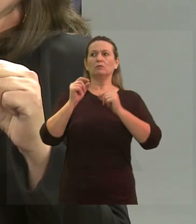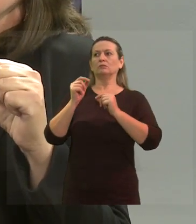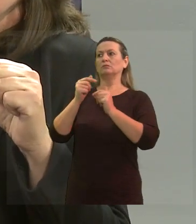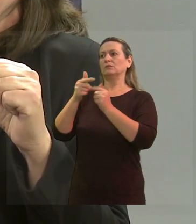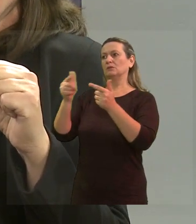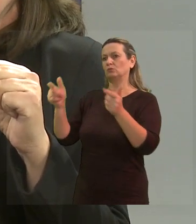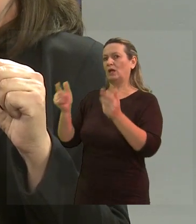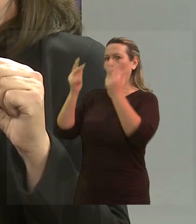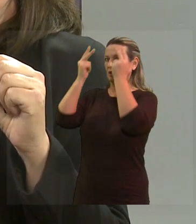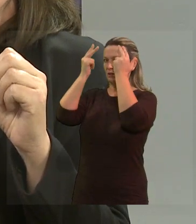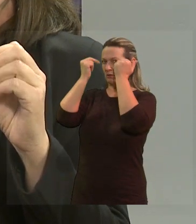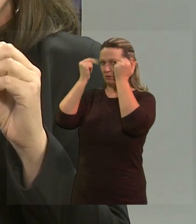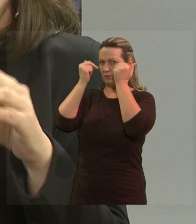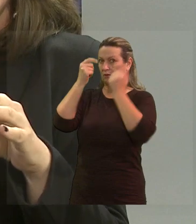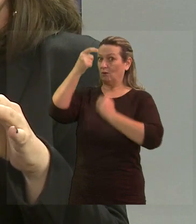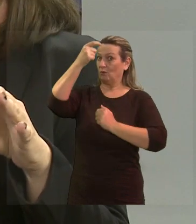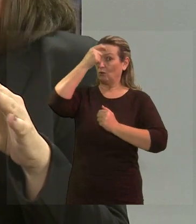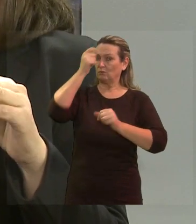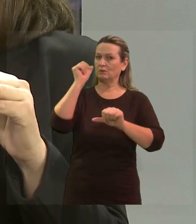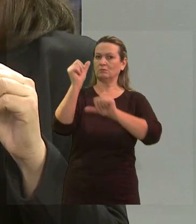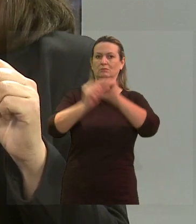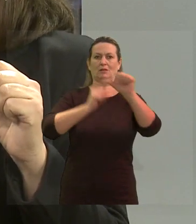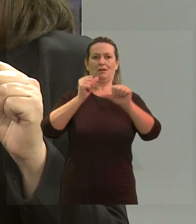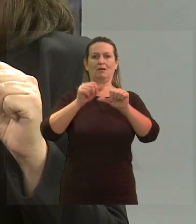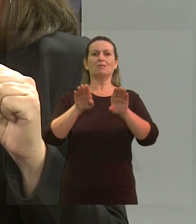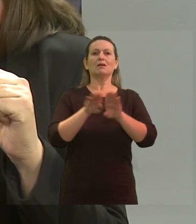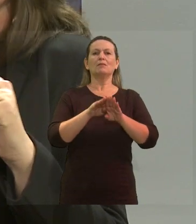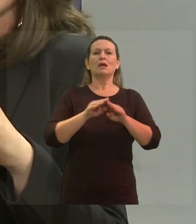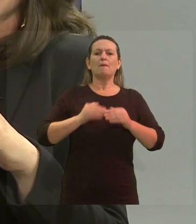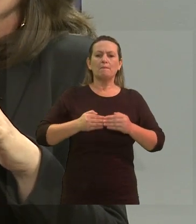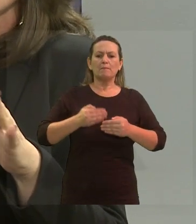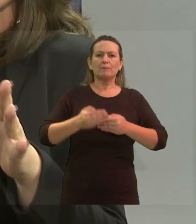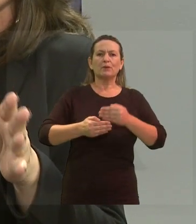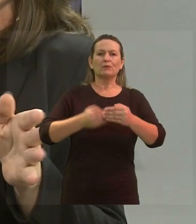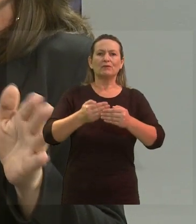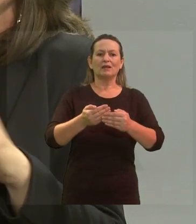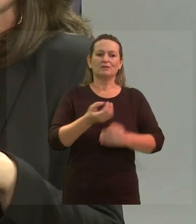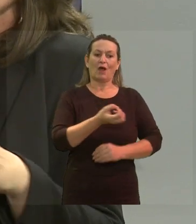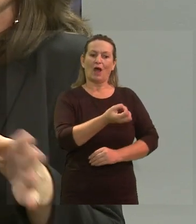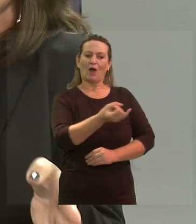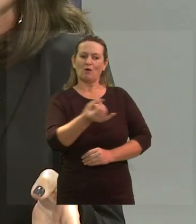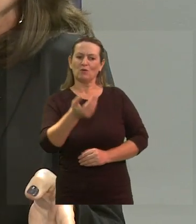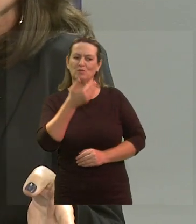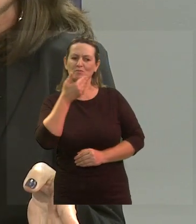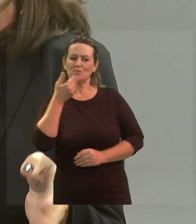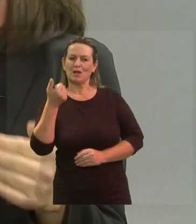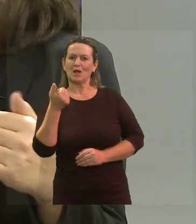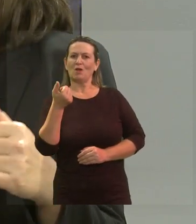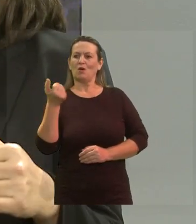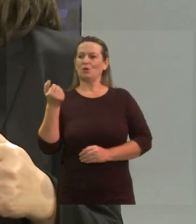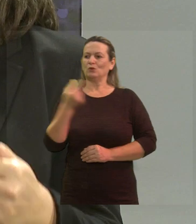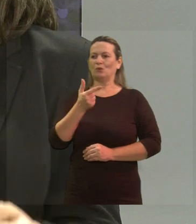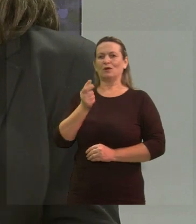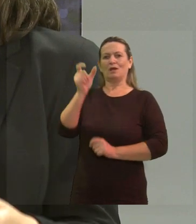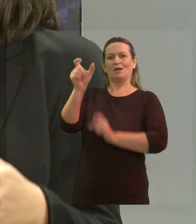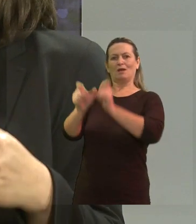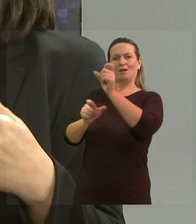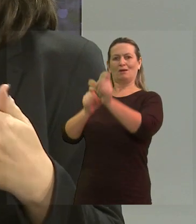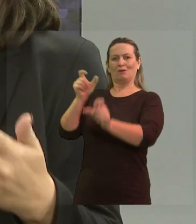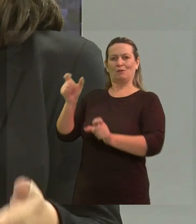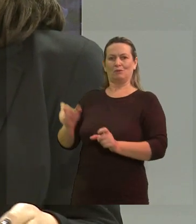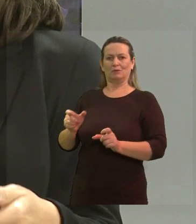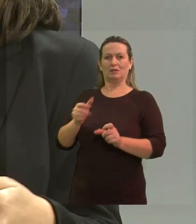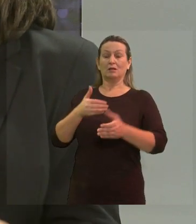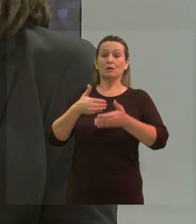mudar os processos que a gente considera algumas pessoas são melhores do que outras. E eu acredito muito que